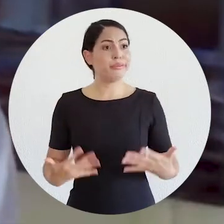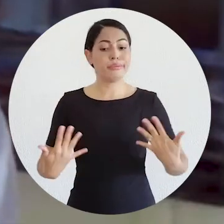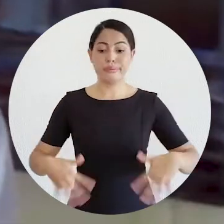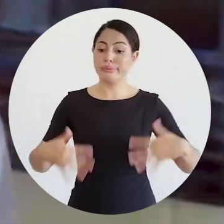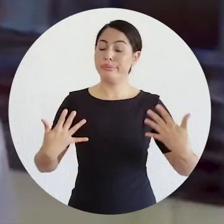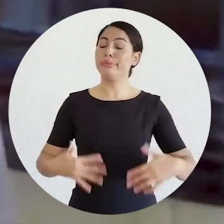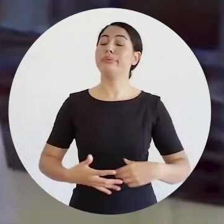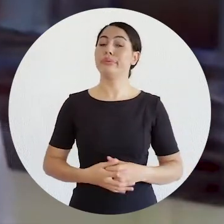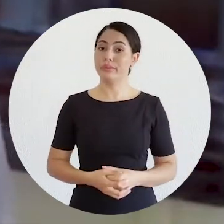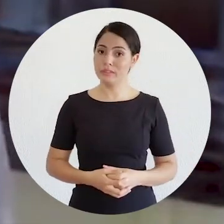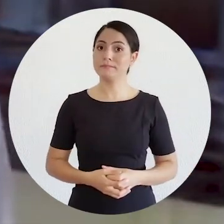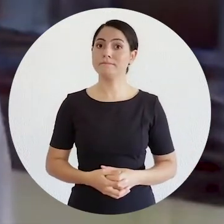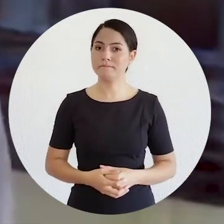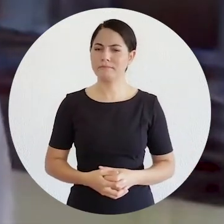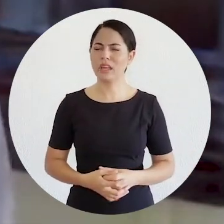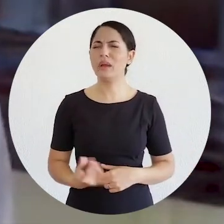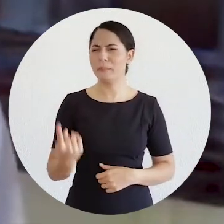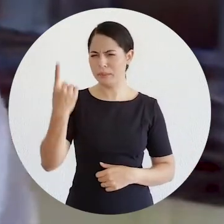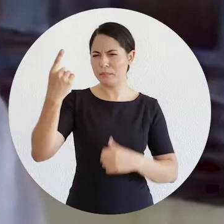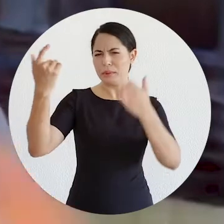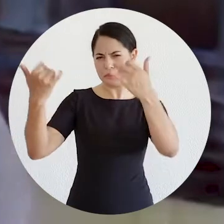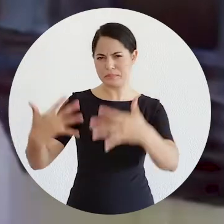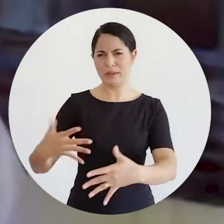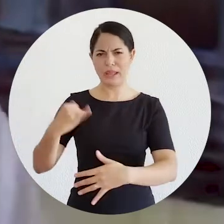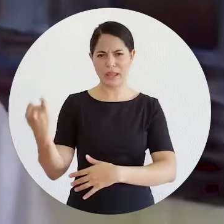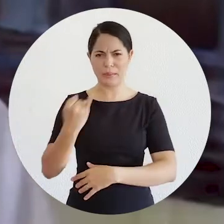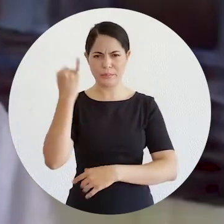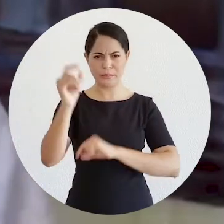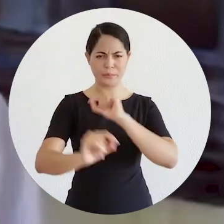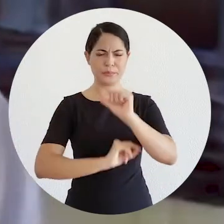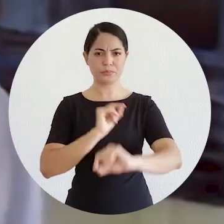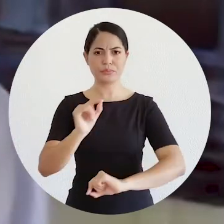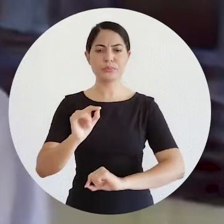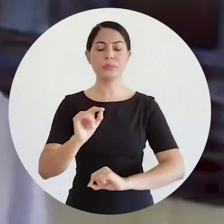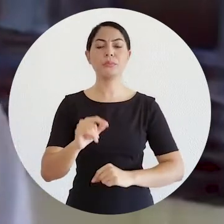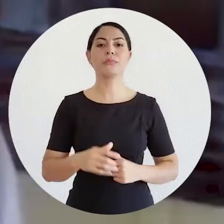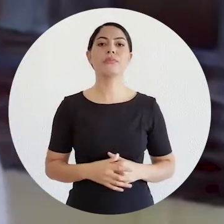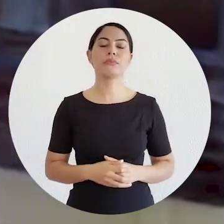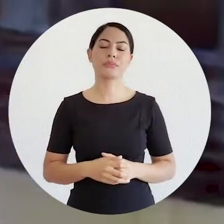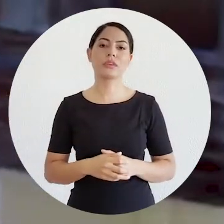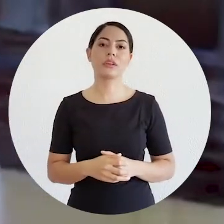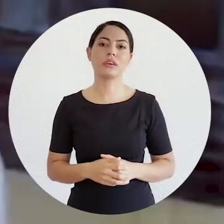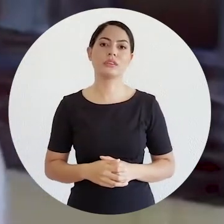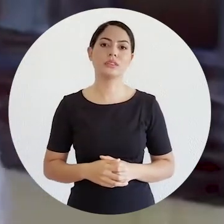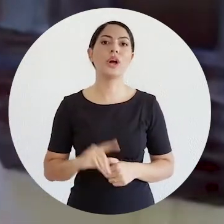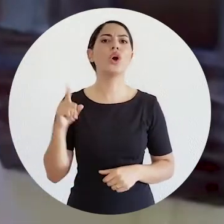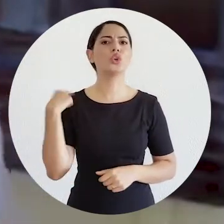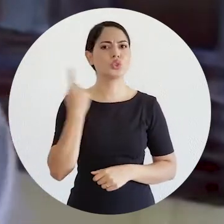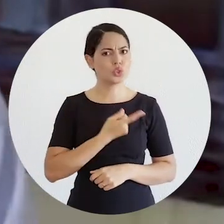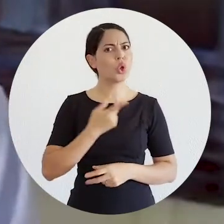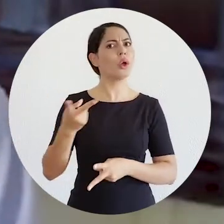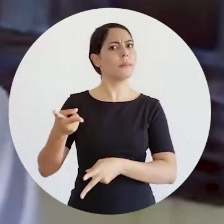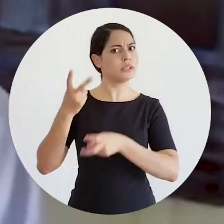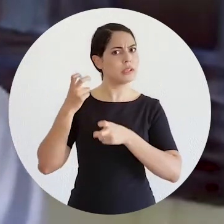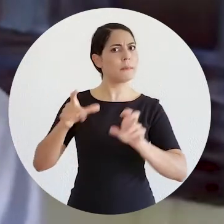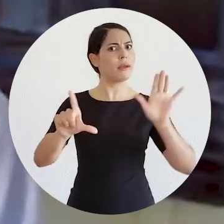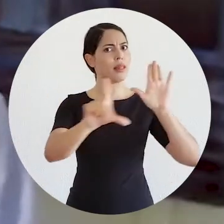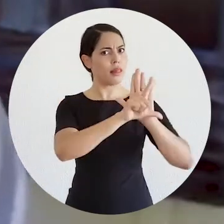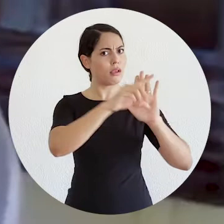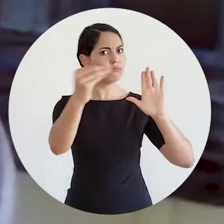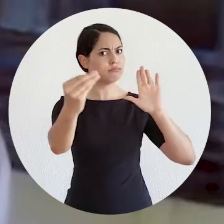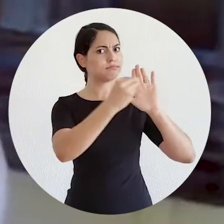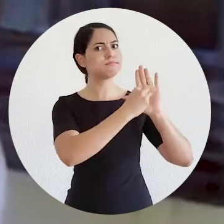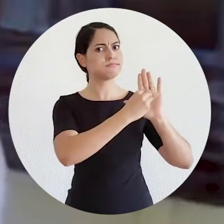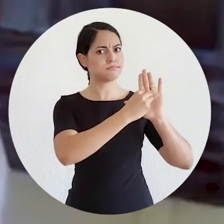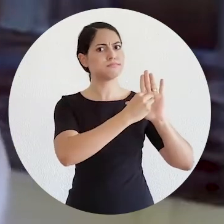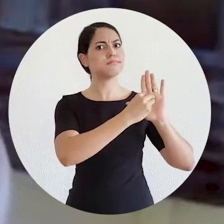figura? Acho que o primeiro ponto importante é perceber que a sua consagração